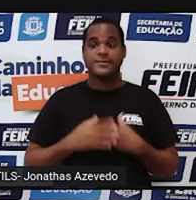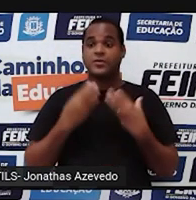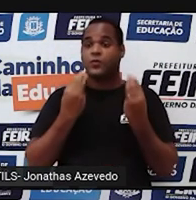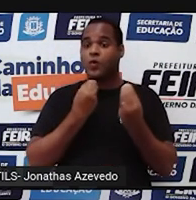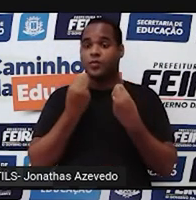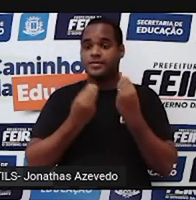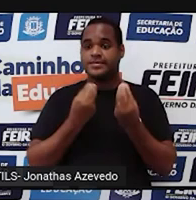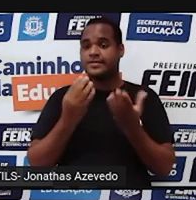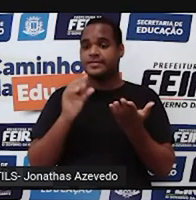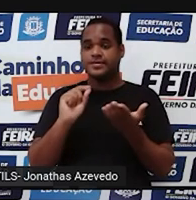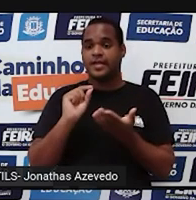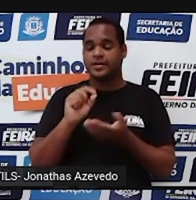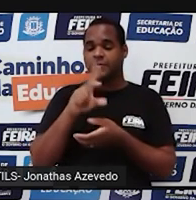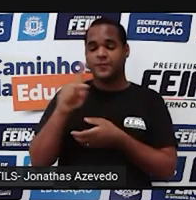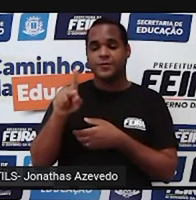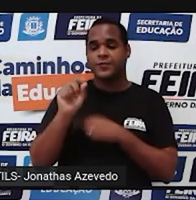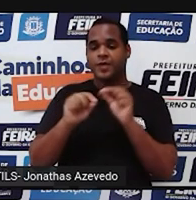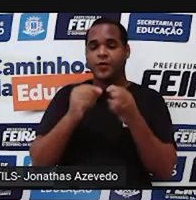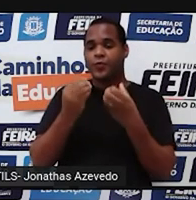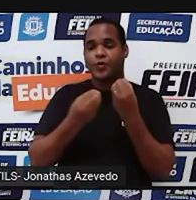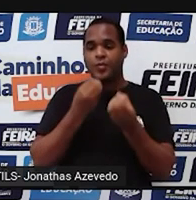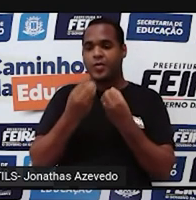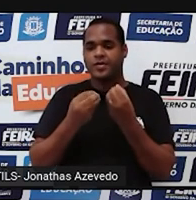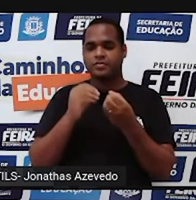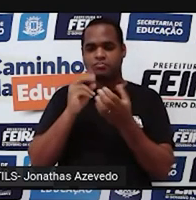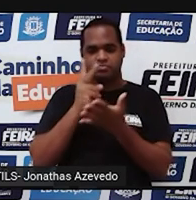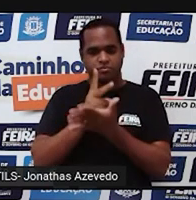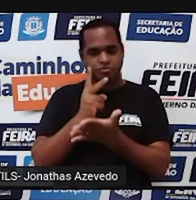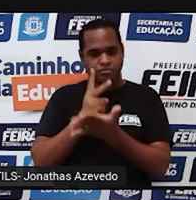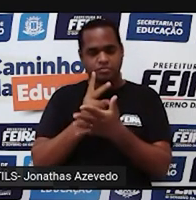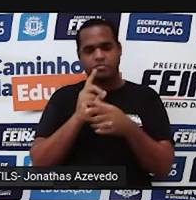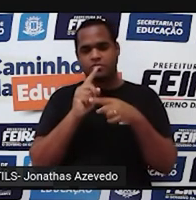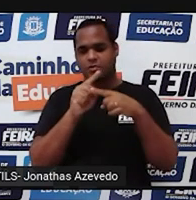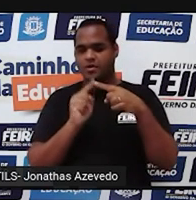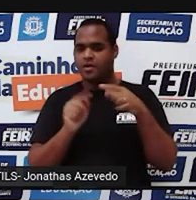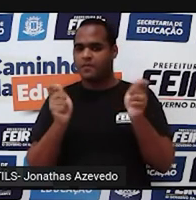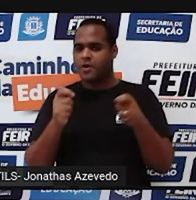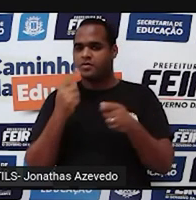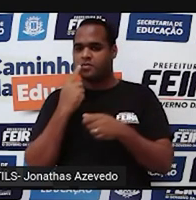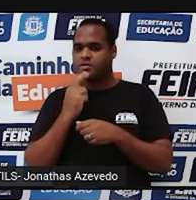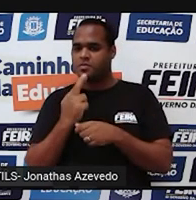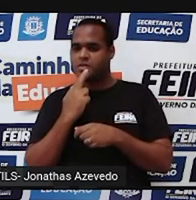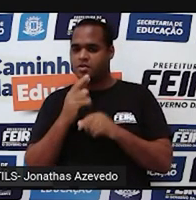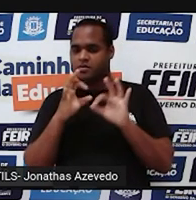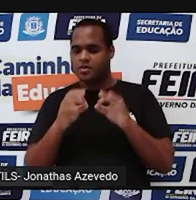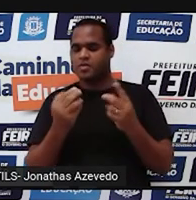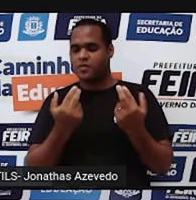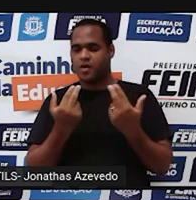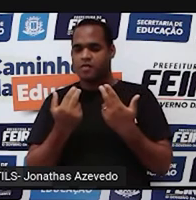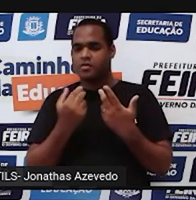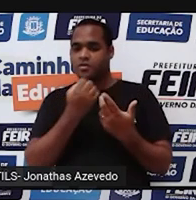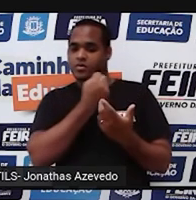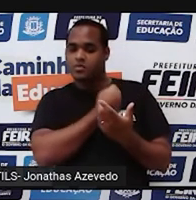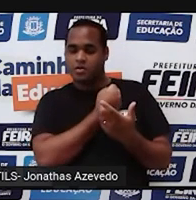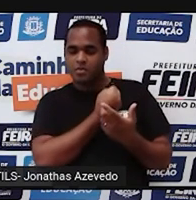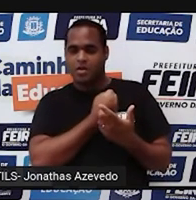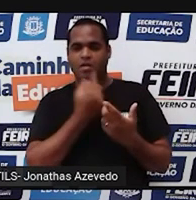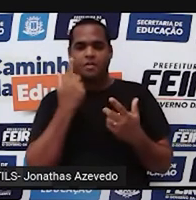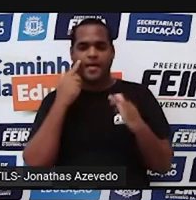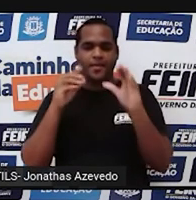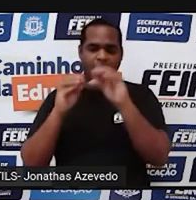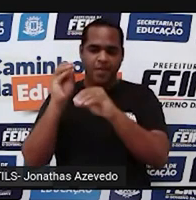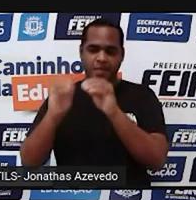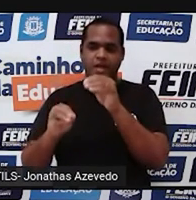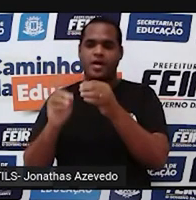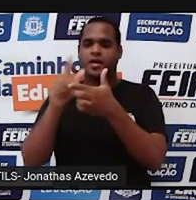professor, sempre que for fração, você vai fazer dessa forma. Você vai pegar o numerador e